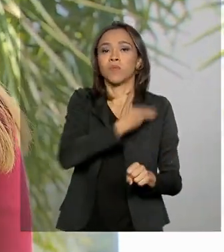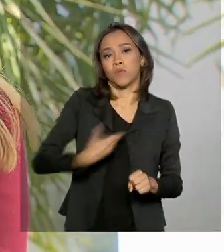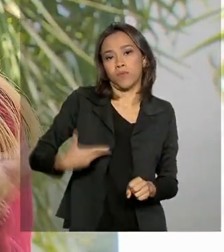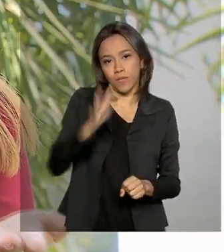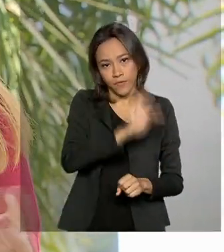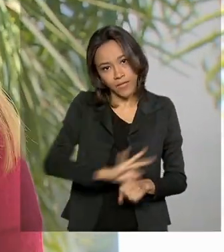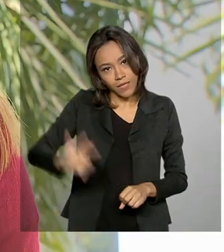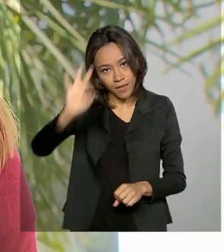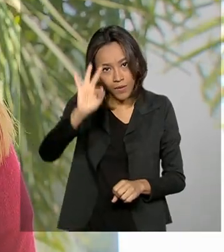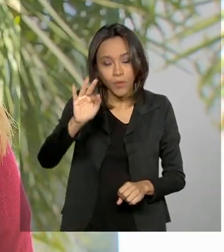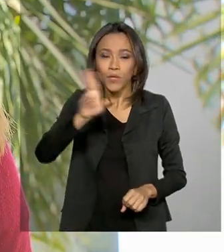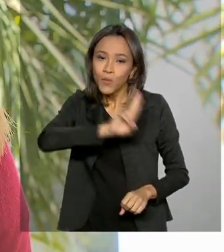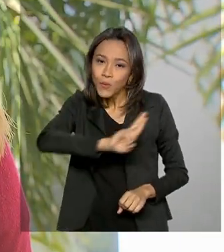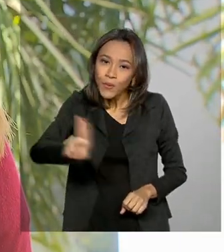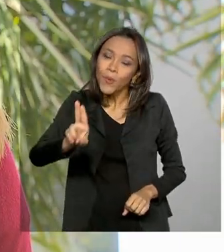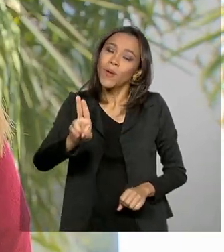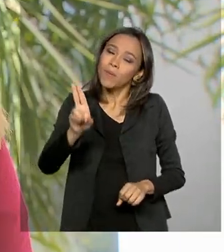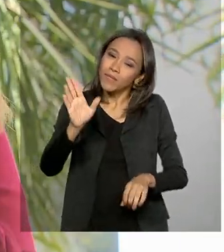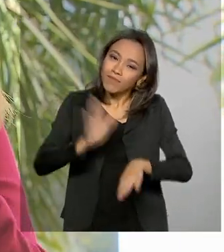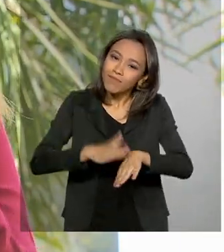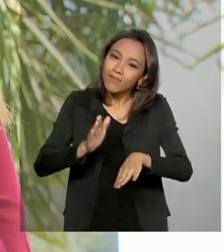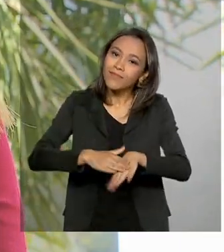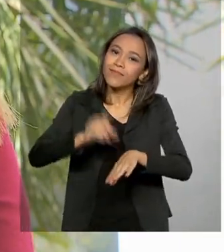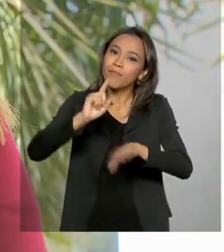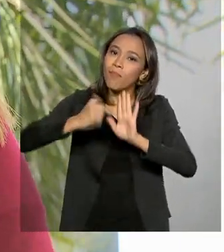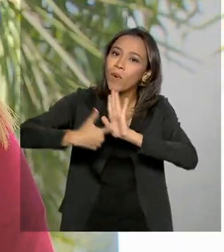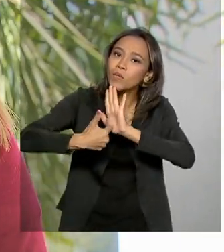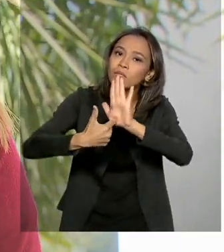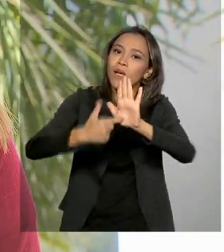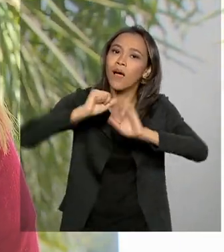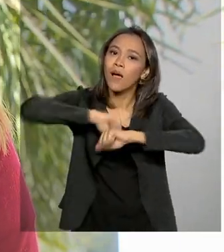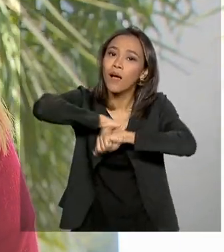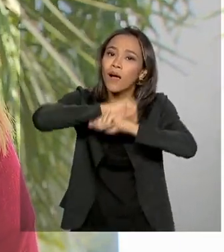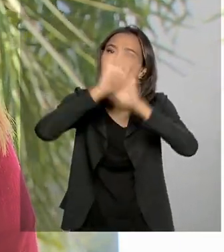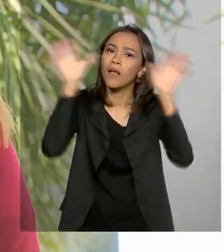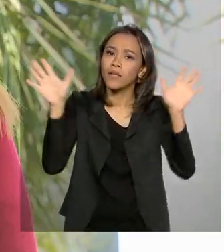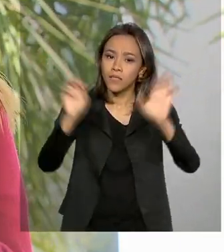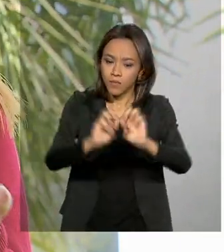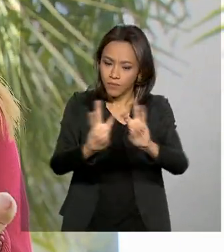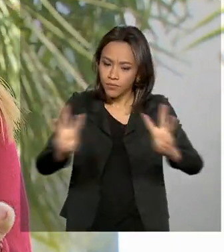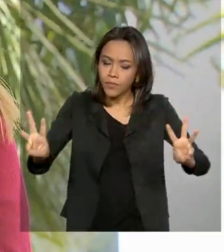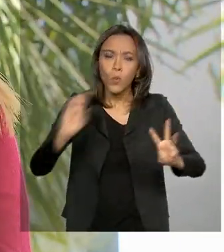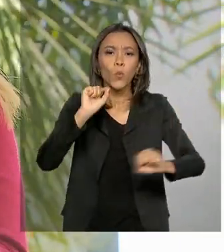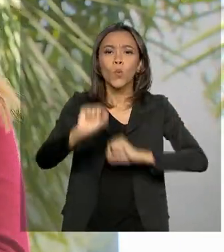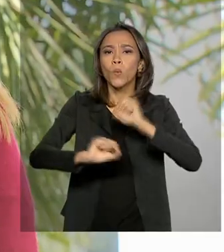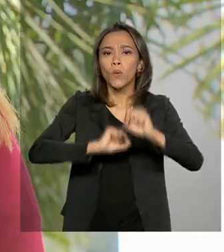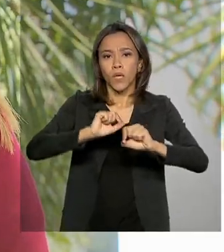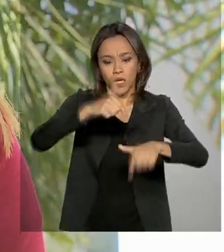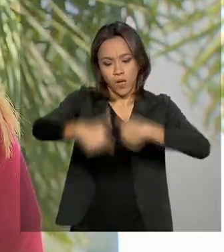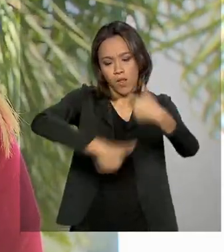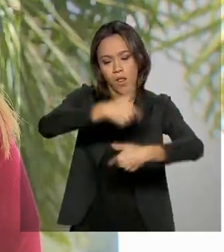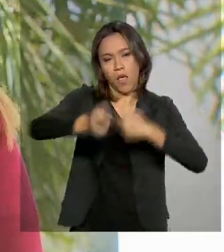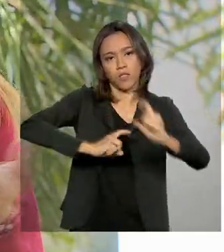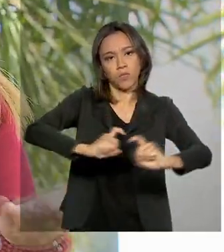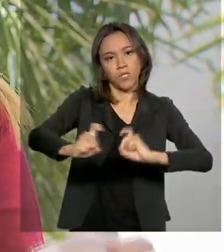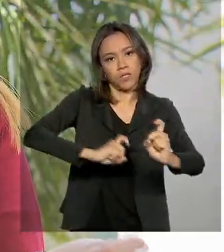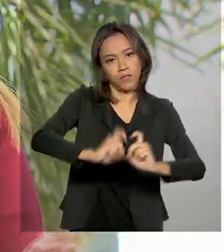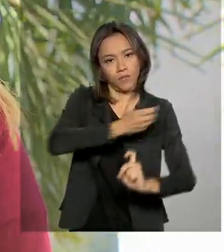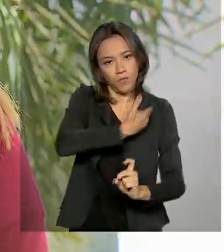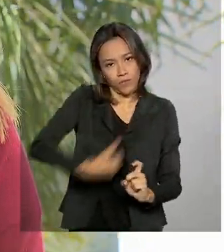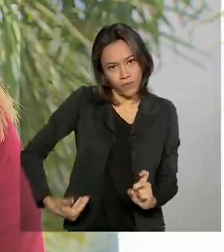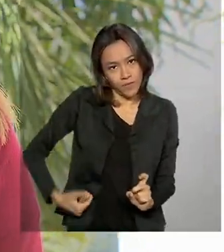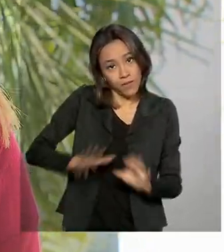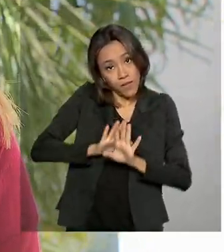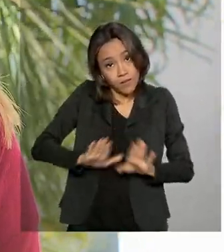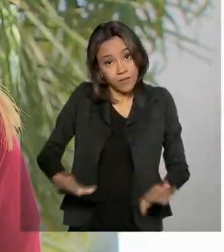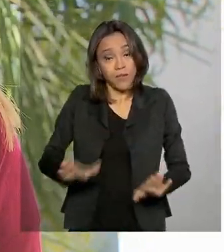E o próprio nome já diz para que serve mostrar com clareza à sociedade as ações da gestão pública e, assim,